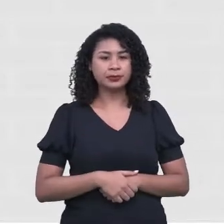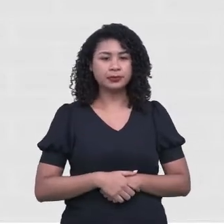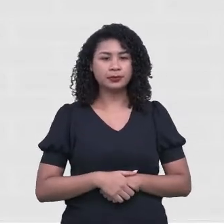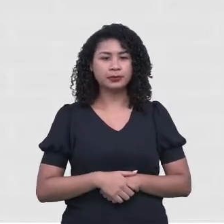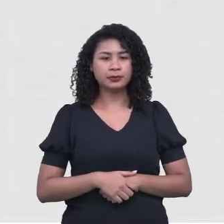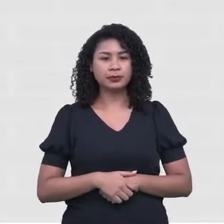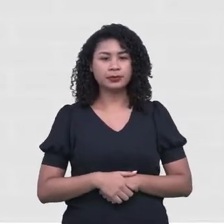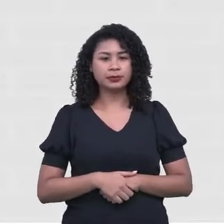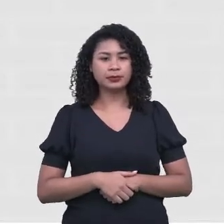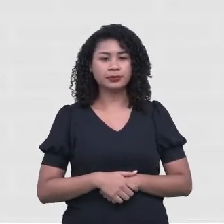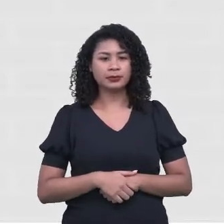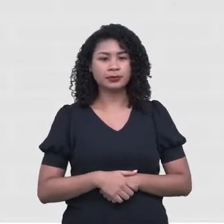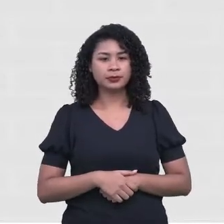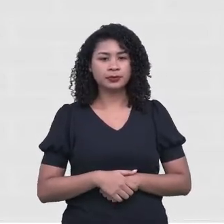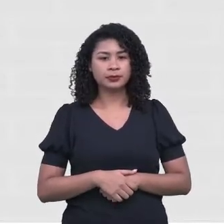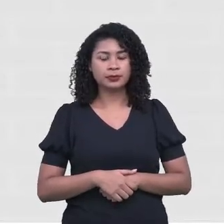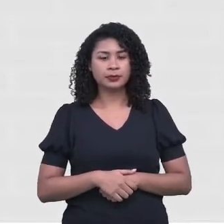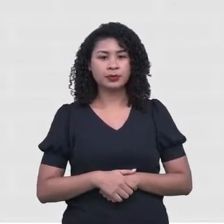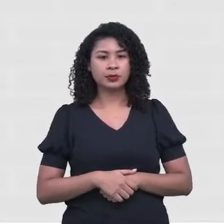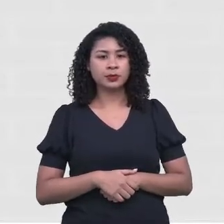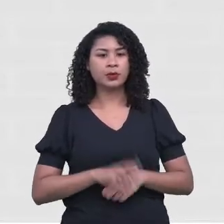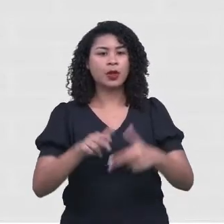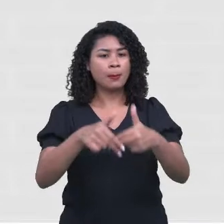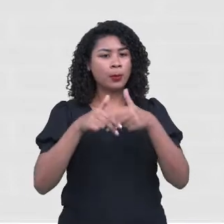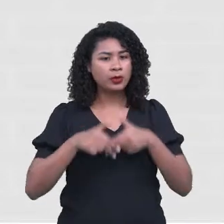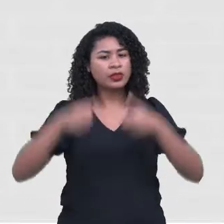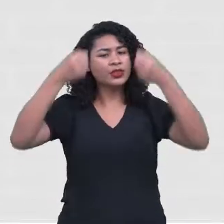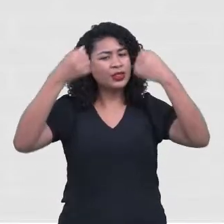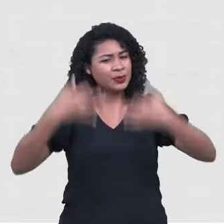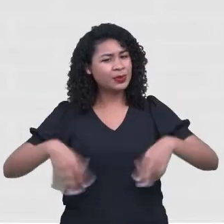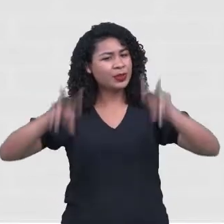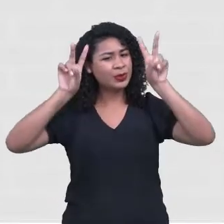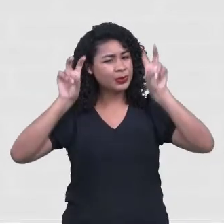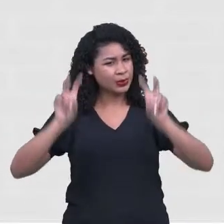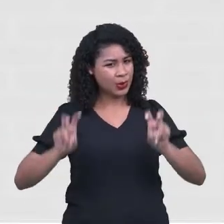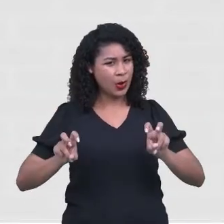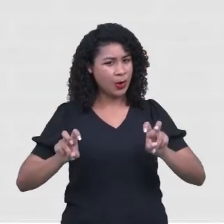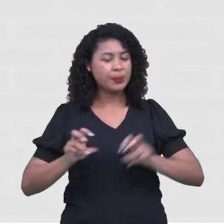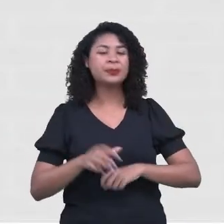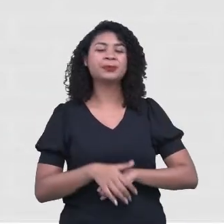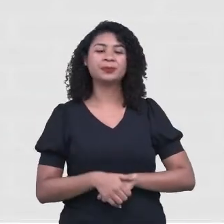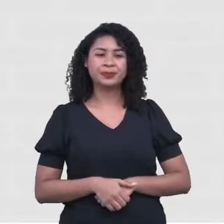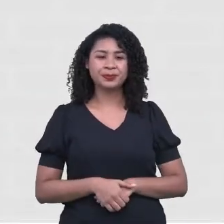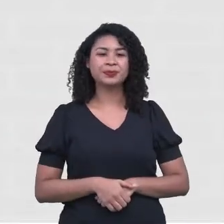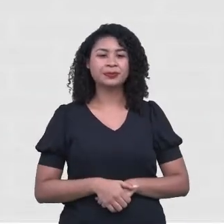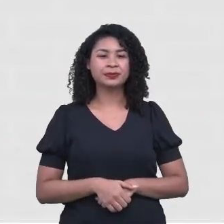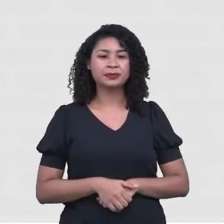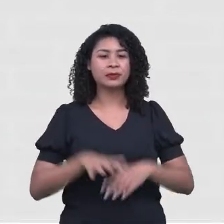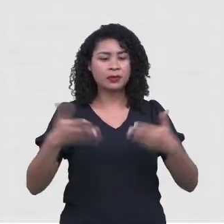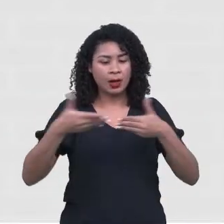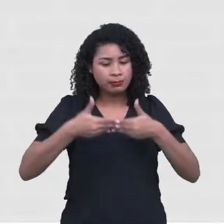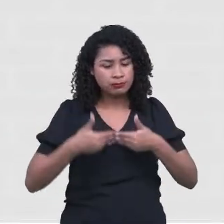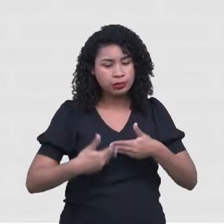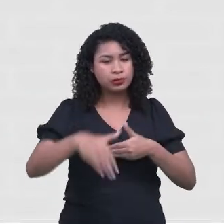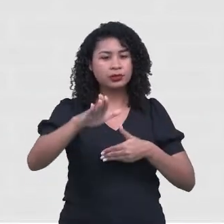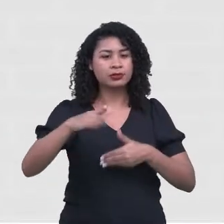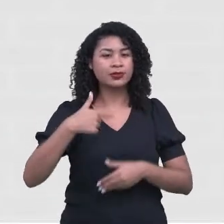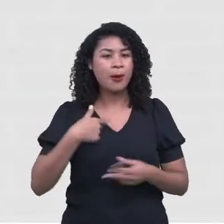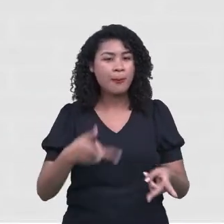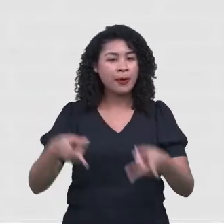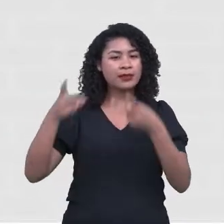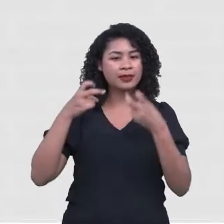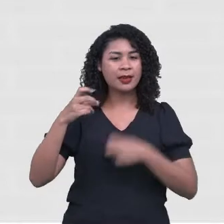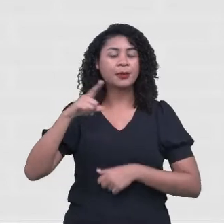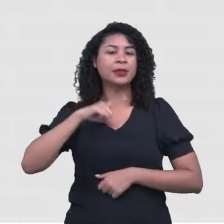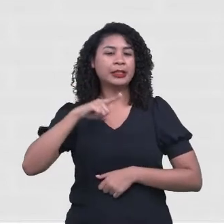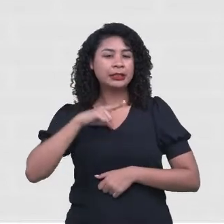de vida. Então, eu falo tudo isso, né? E, a partir daí, quando eu vejo que eu tenho a minha educação financeira, eu faço o